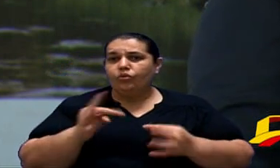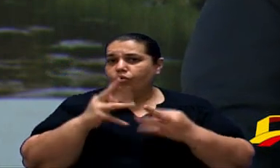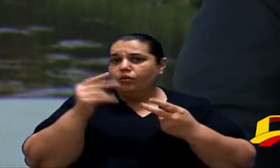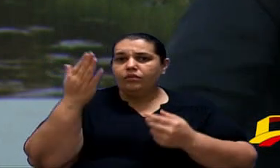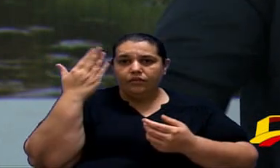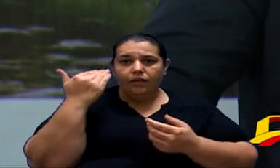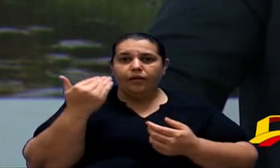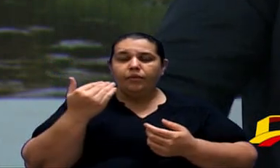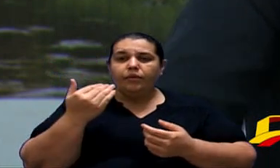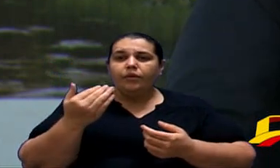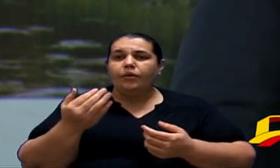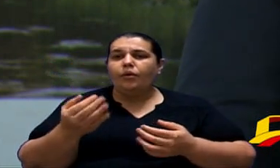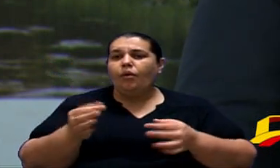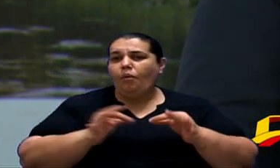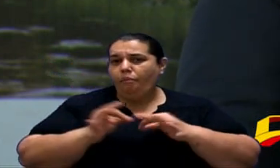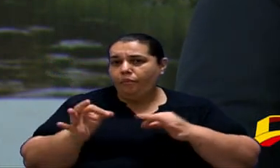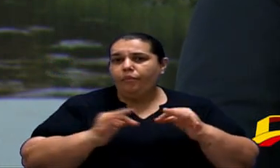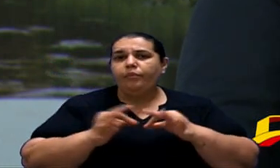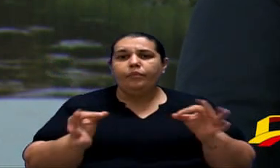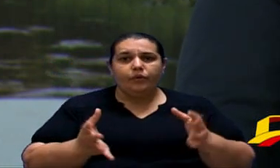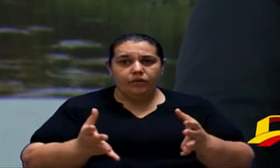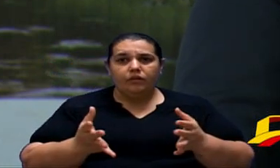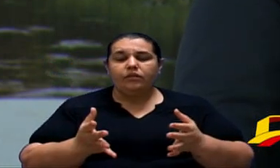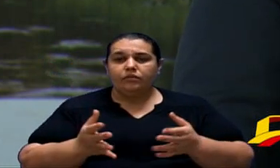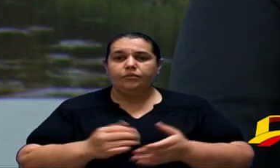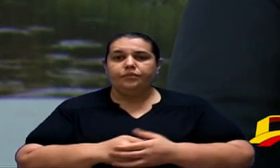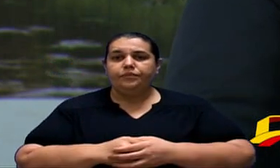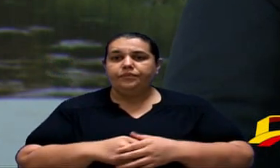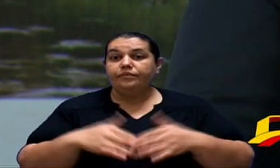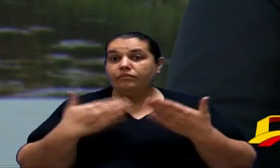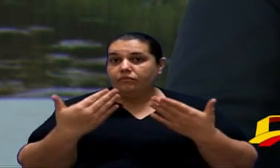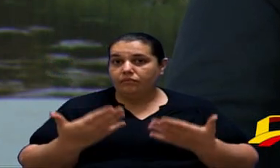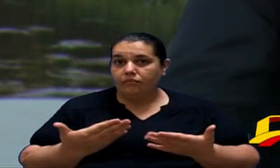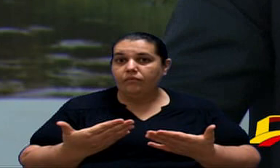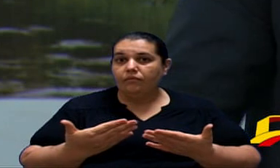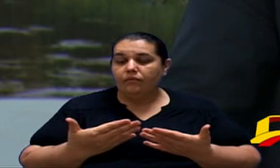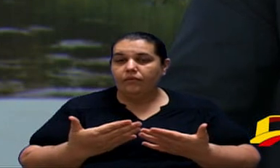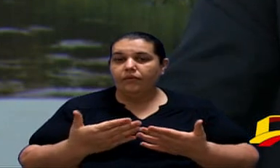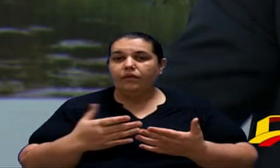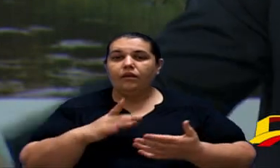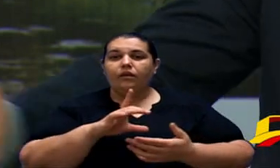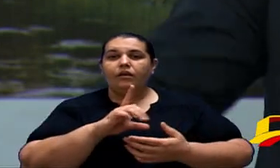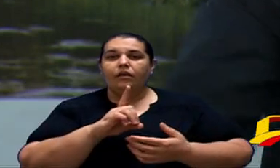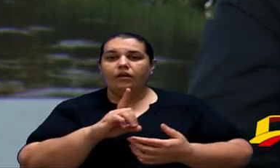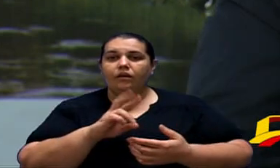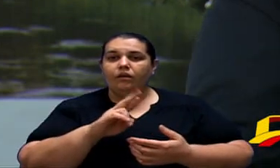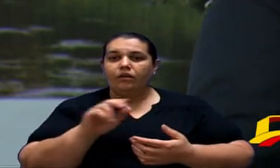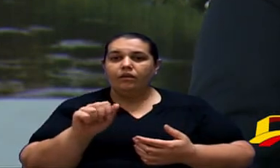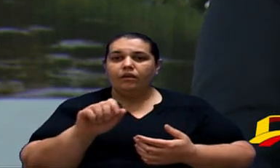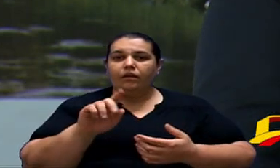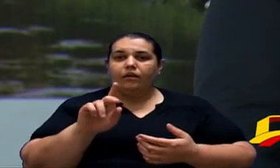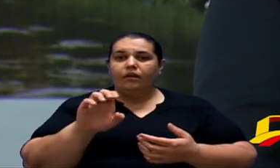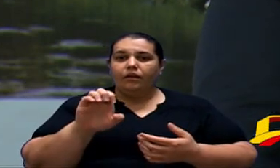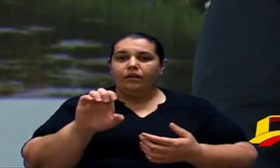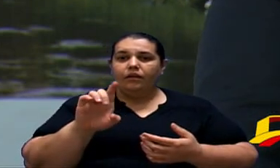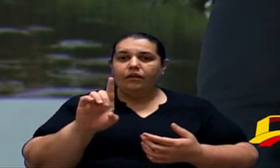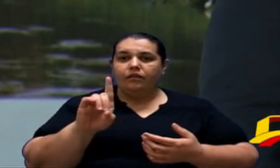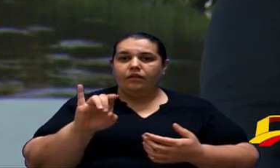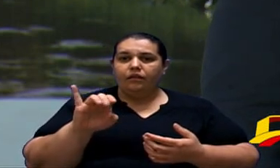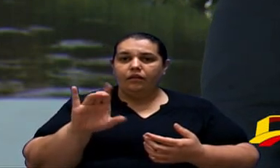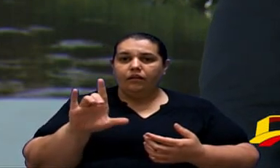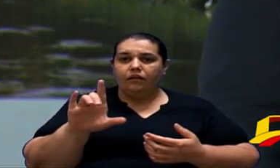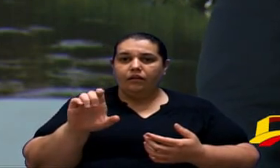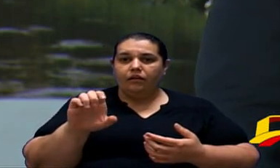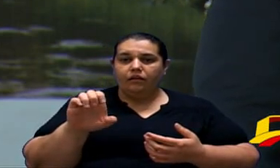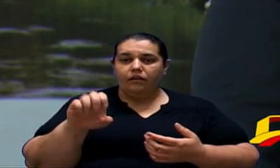a razão de ser do projeto então se a doutora Edilena quiser falar alguma coisa